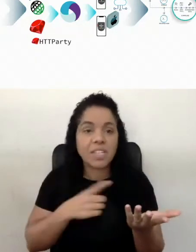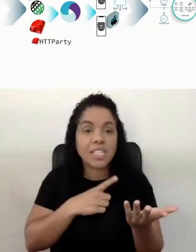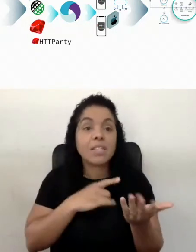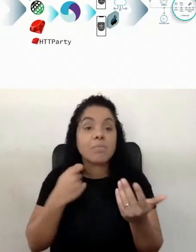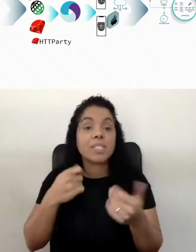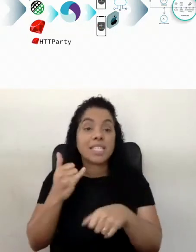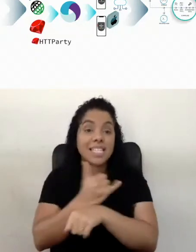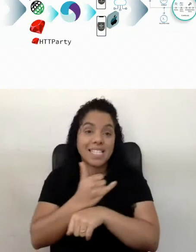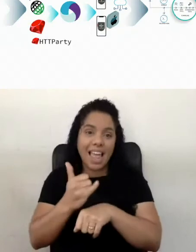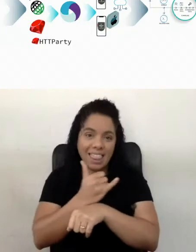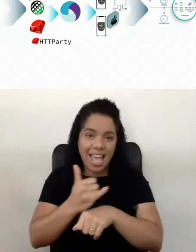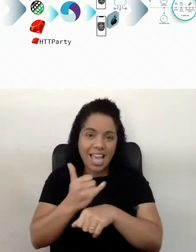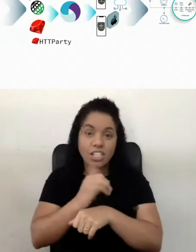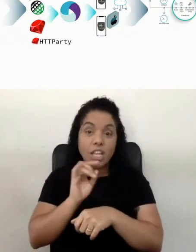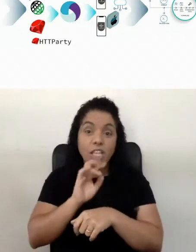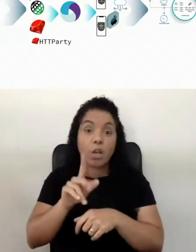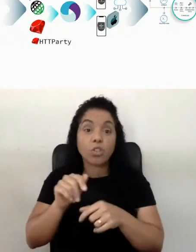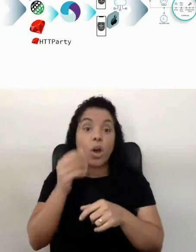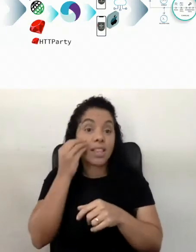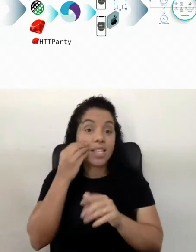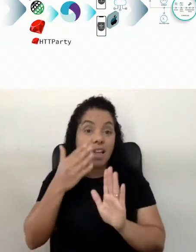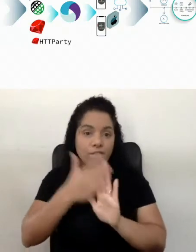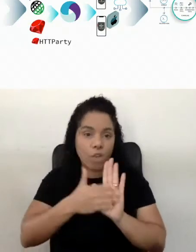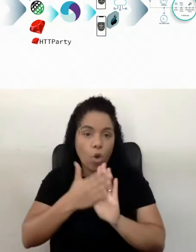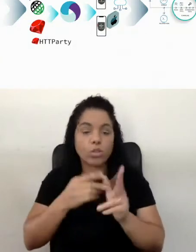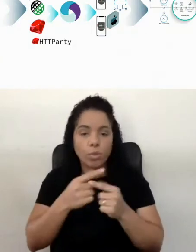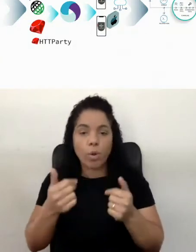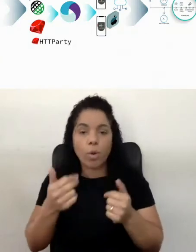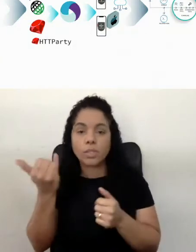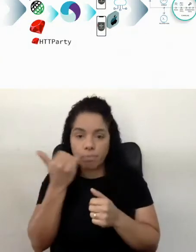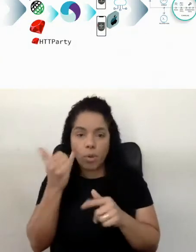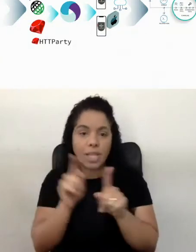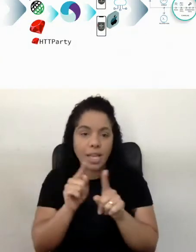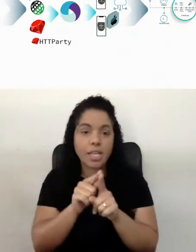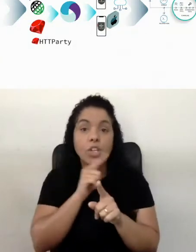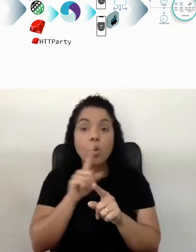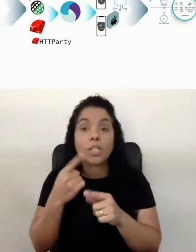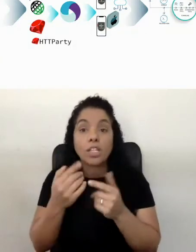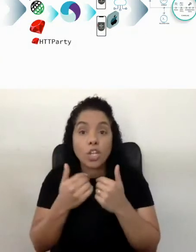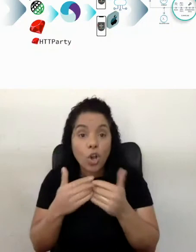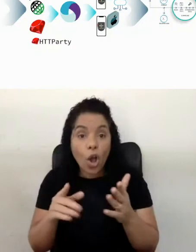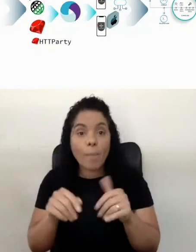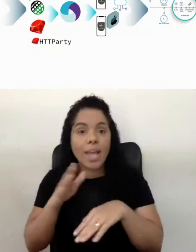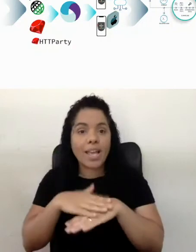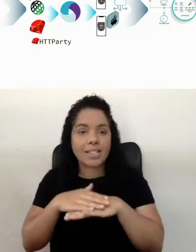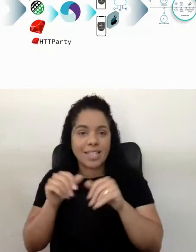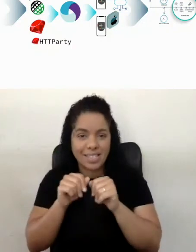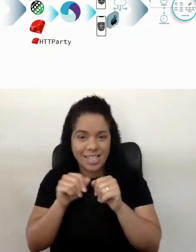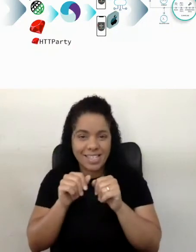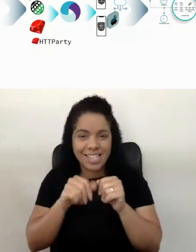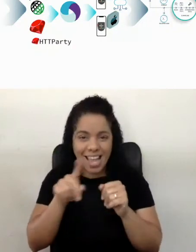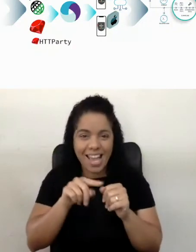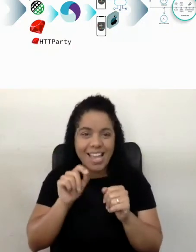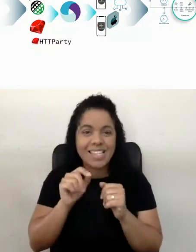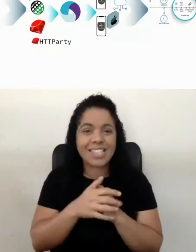estratégia, e não só testar o front, né? Uma coisa muito importante, né, quando a gente começa a exercitar essa questão,